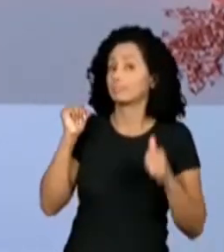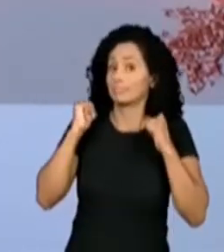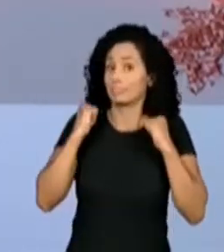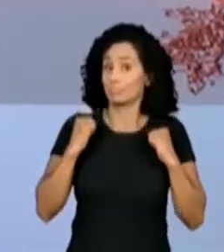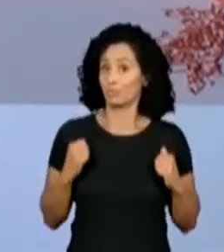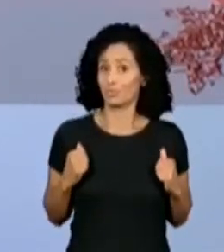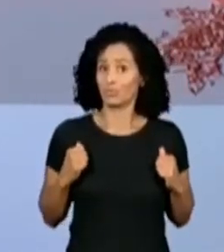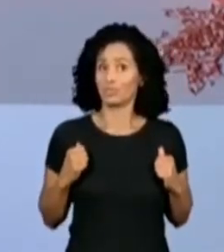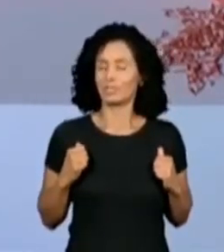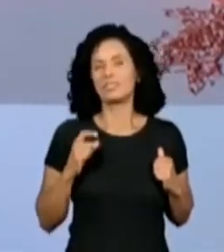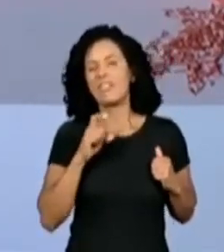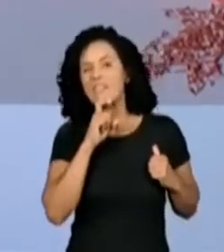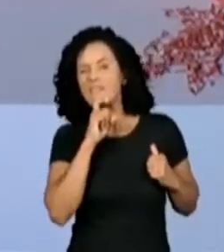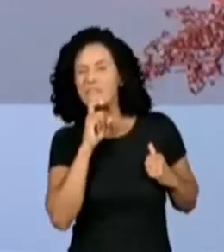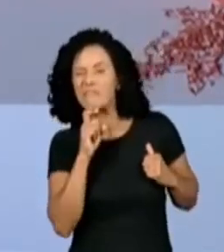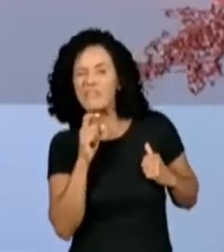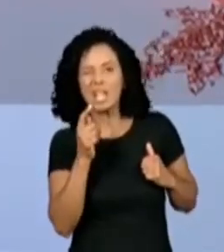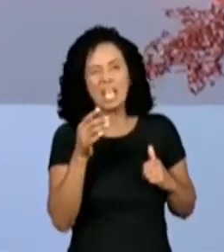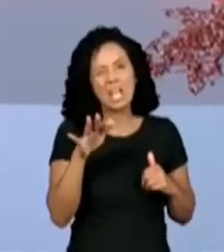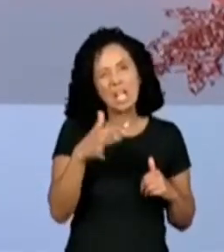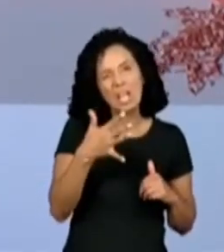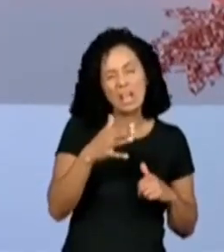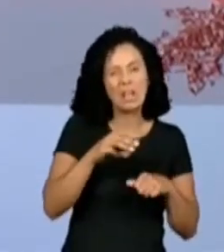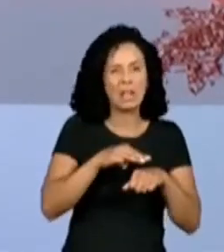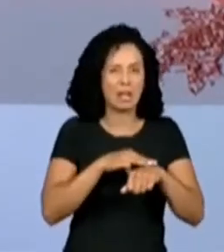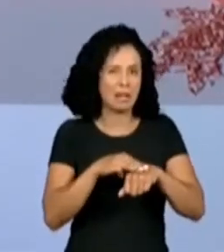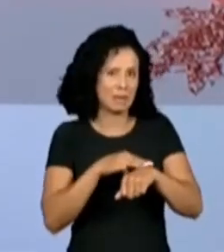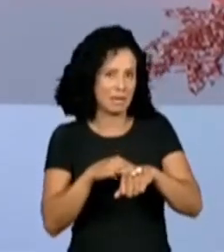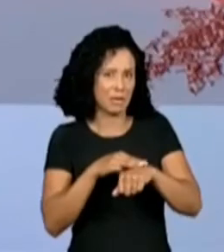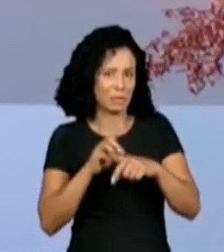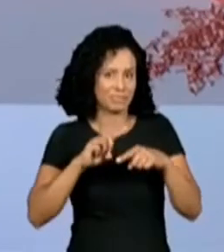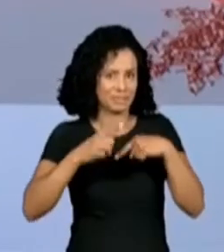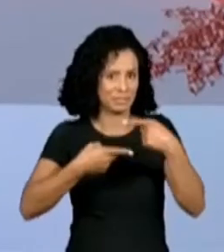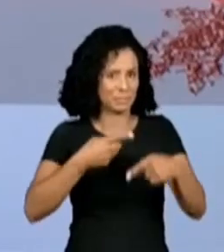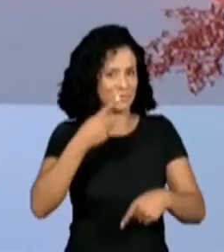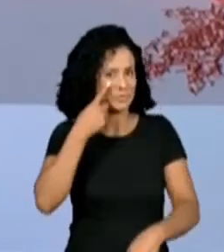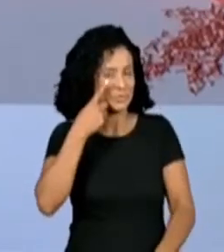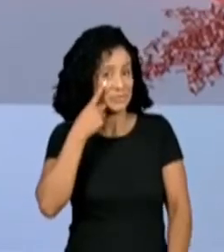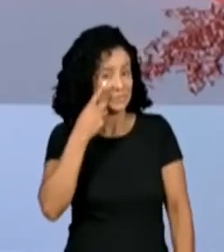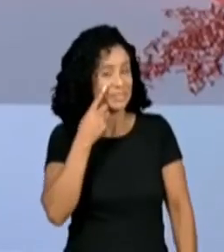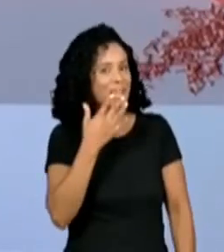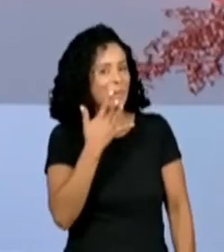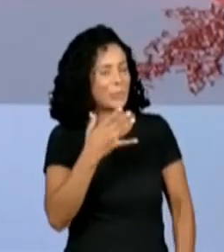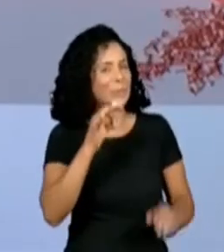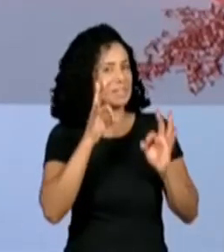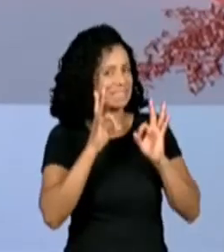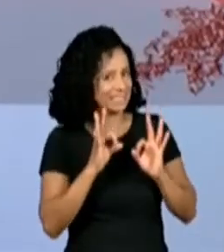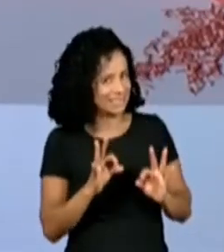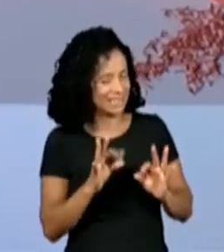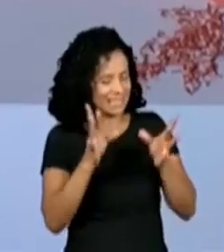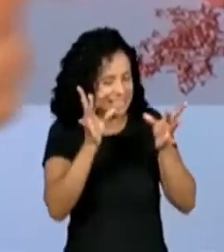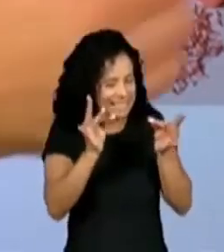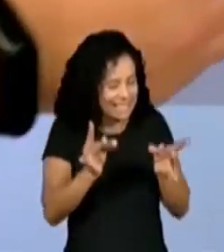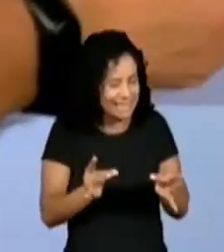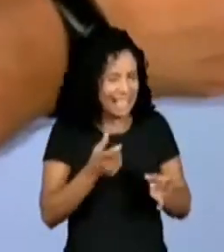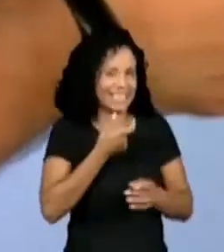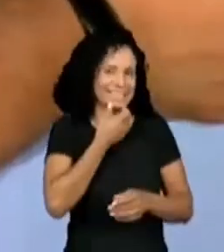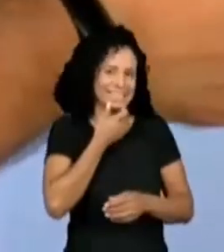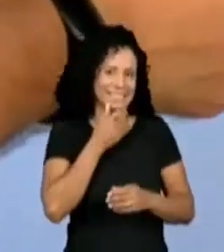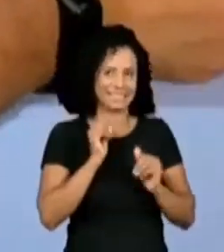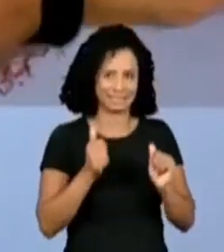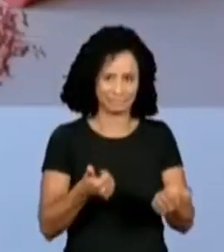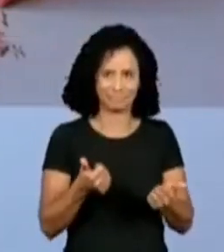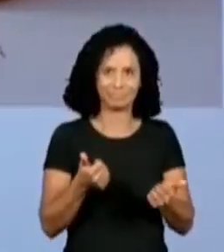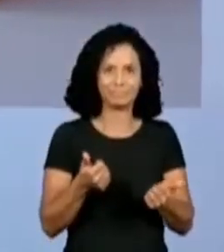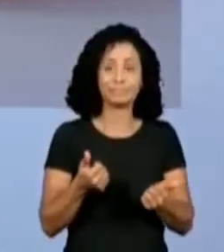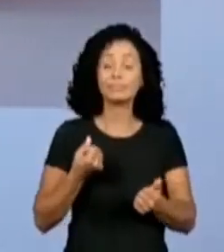é aqui verde e um pouquinho de marrom também. Daqui a pouco a gente vai ver as cores e depois a gente vai chegar nos detalhes. Númer 5,